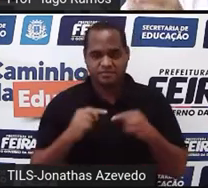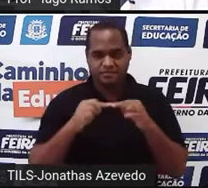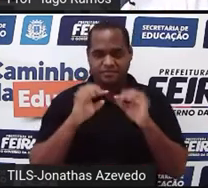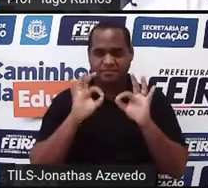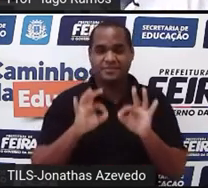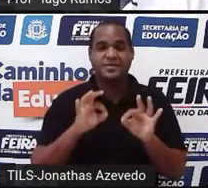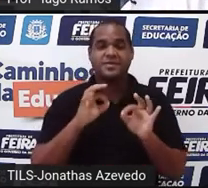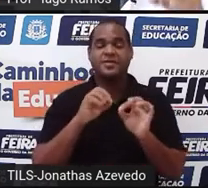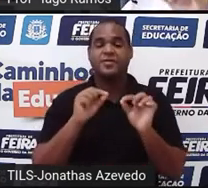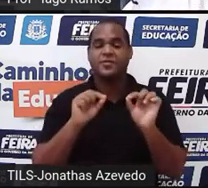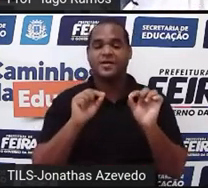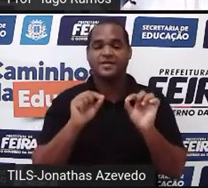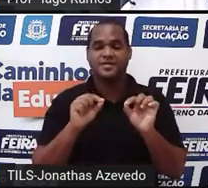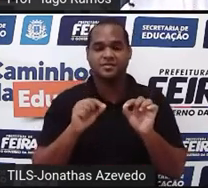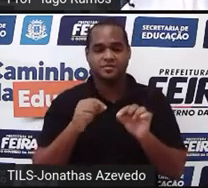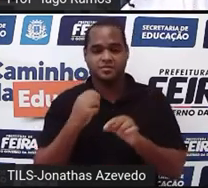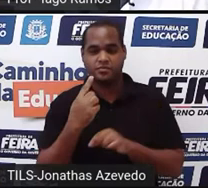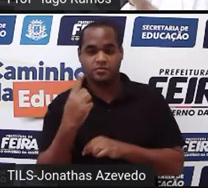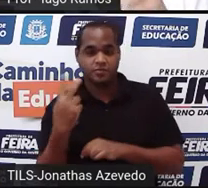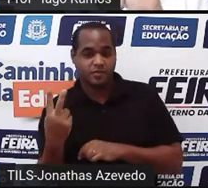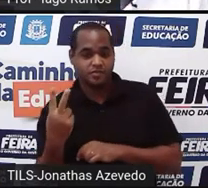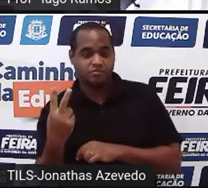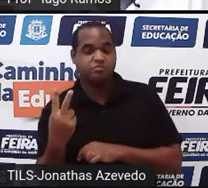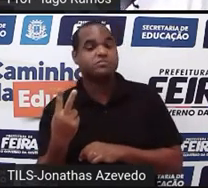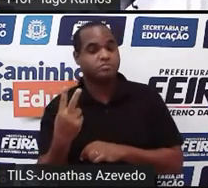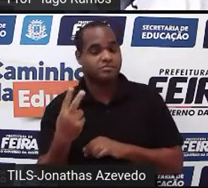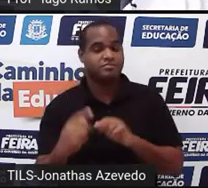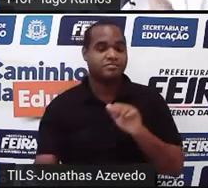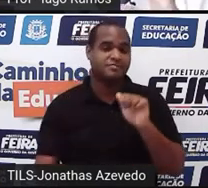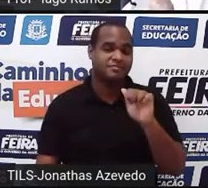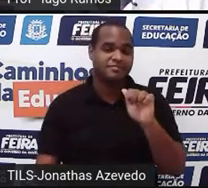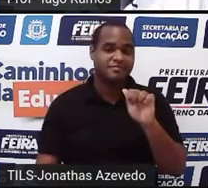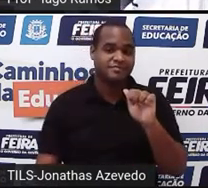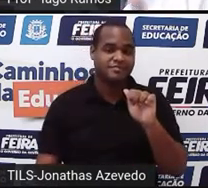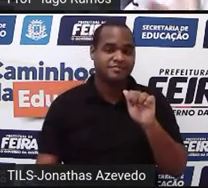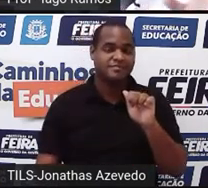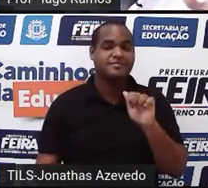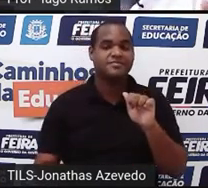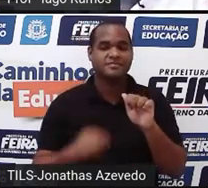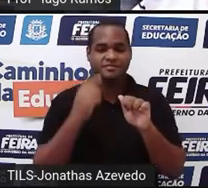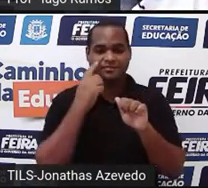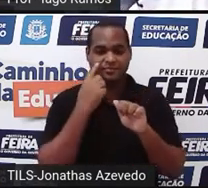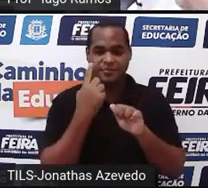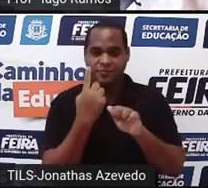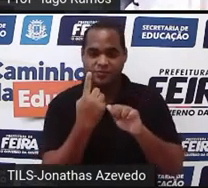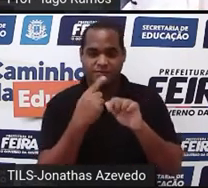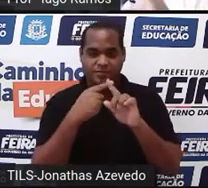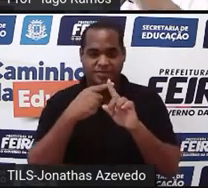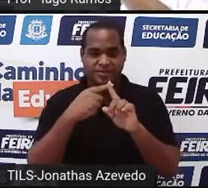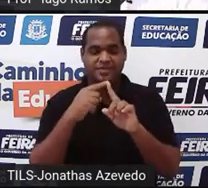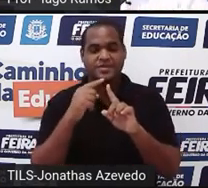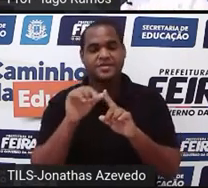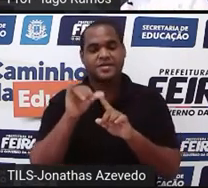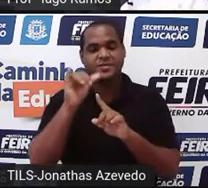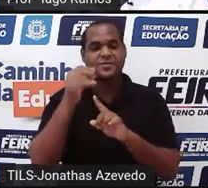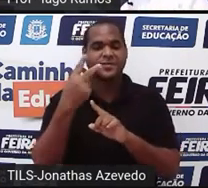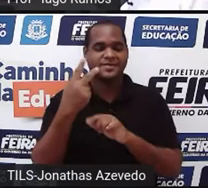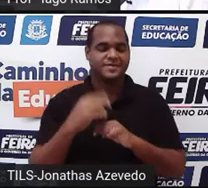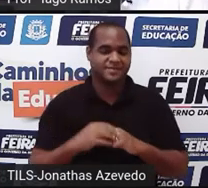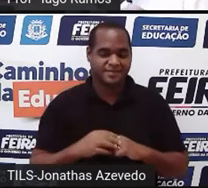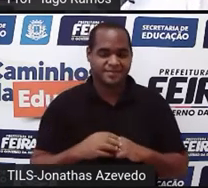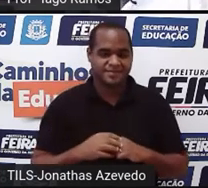par que tem 1, 2 no item A, onde x é igual a 1 e y igual a 2.